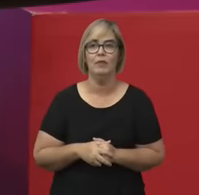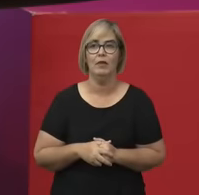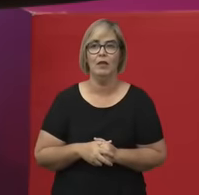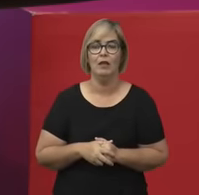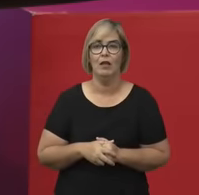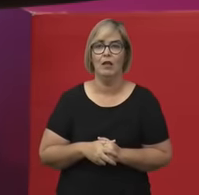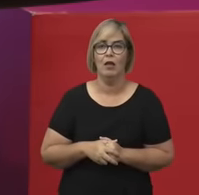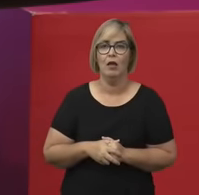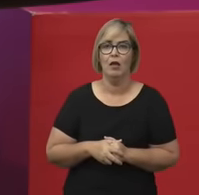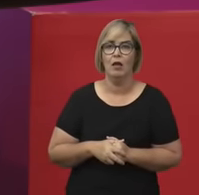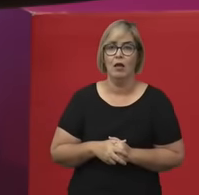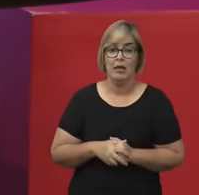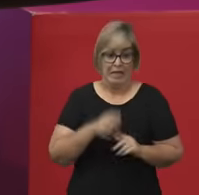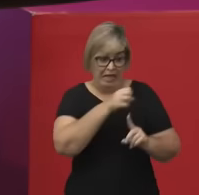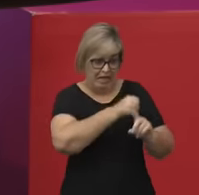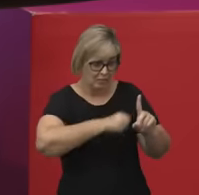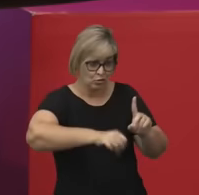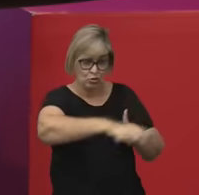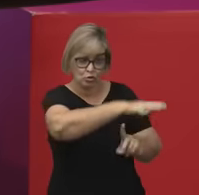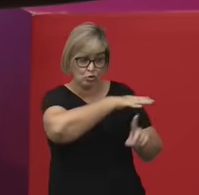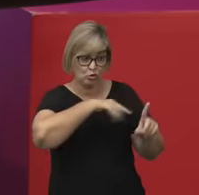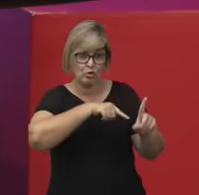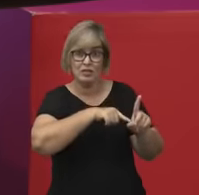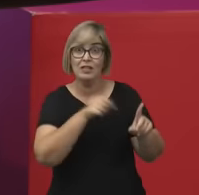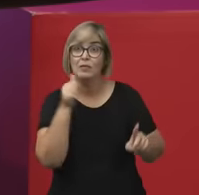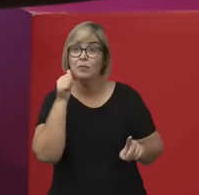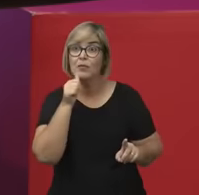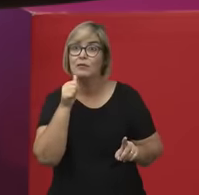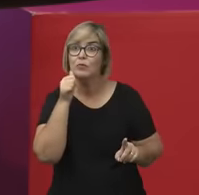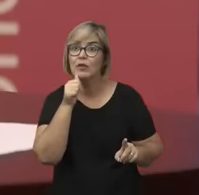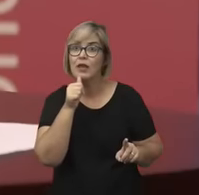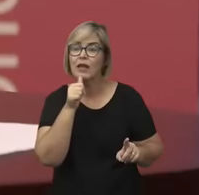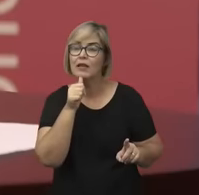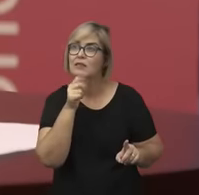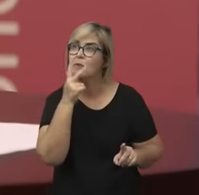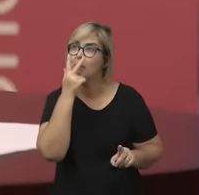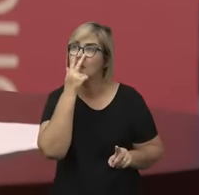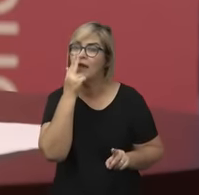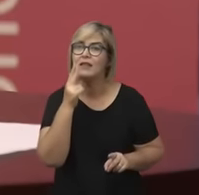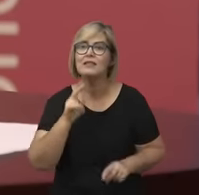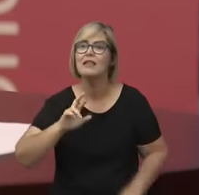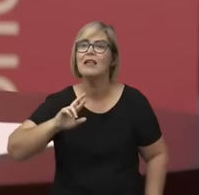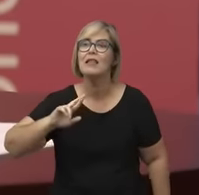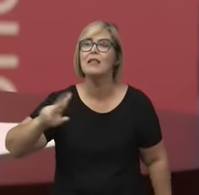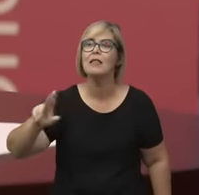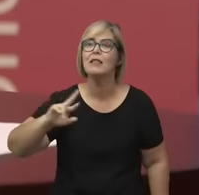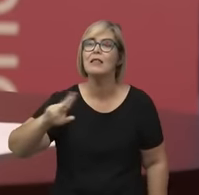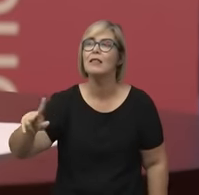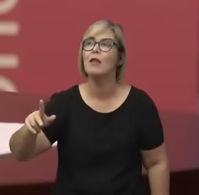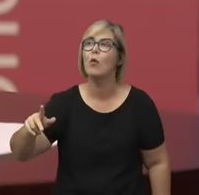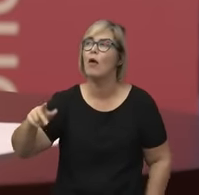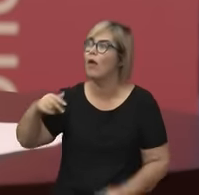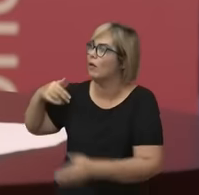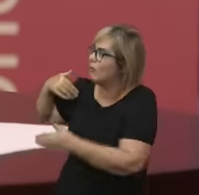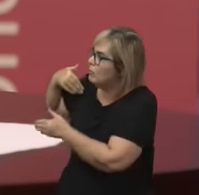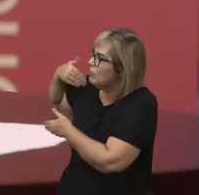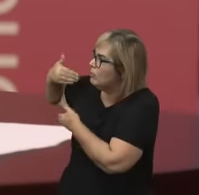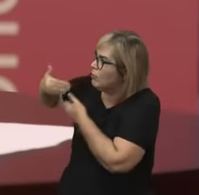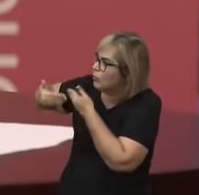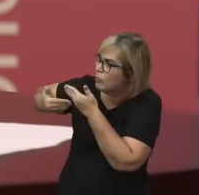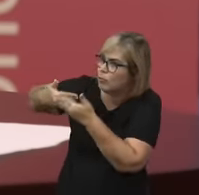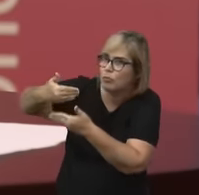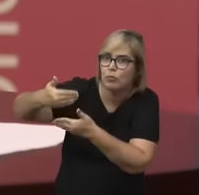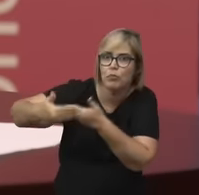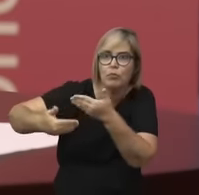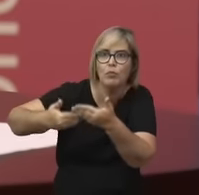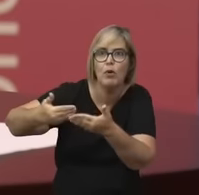mulheres não é fruto da nossa própria natureza, não é uma consequência da natureza